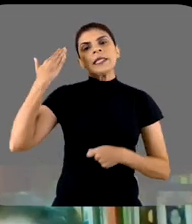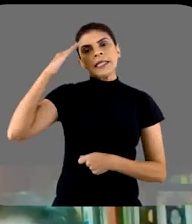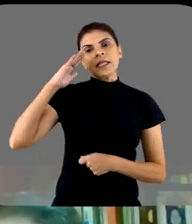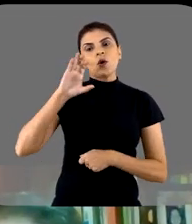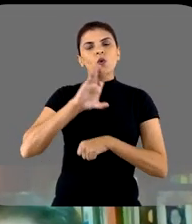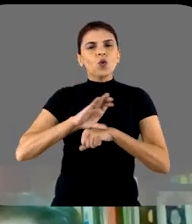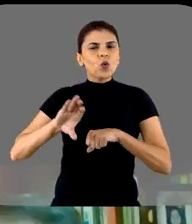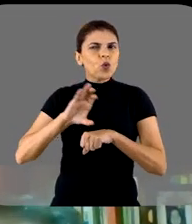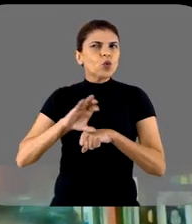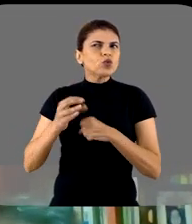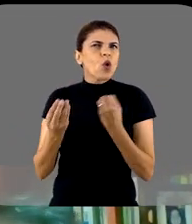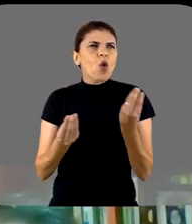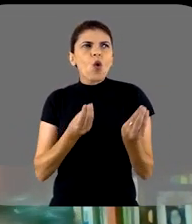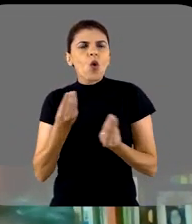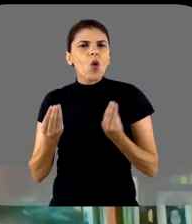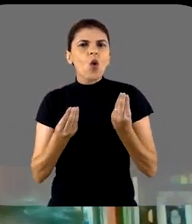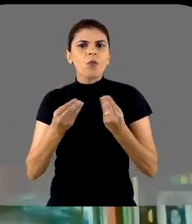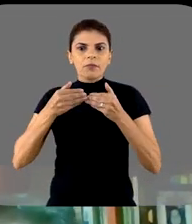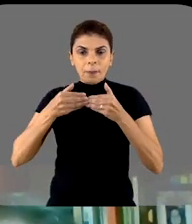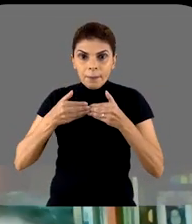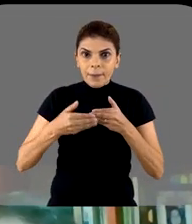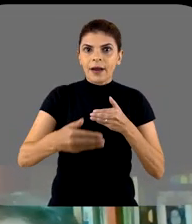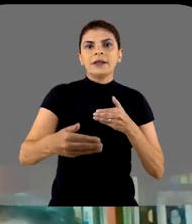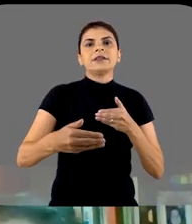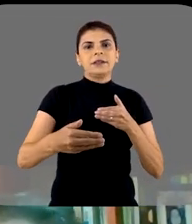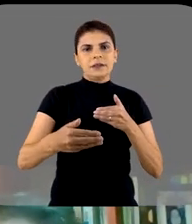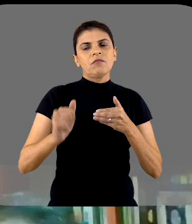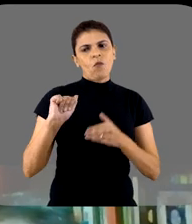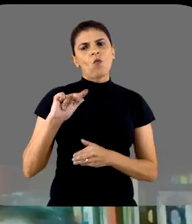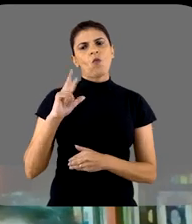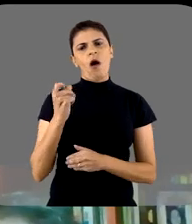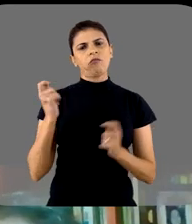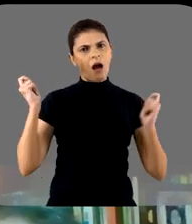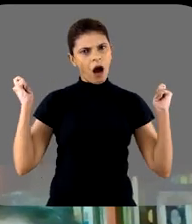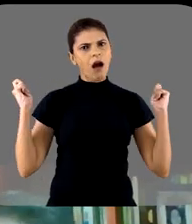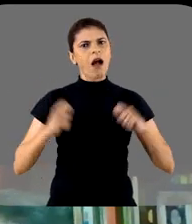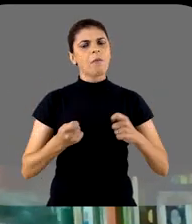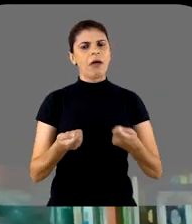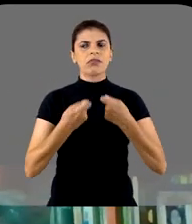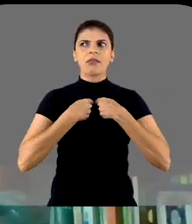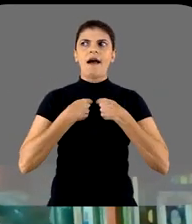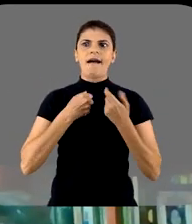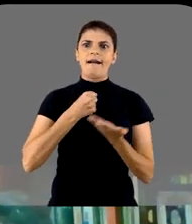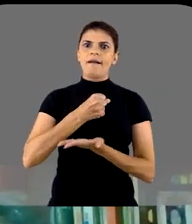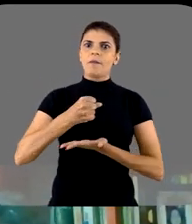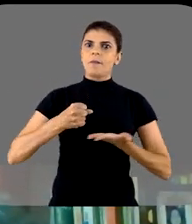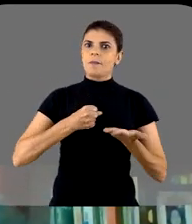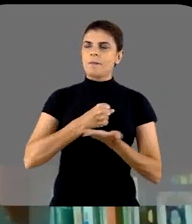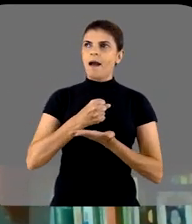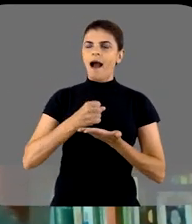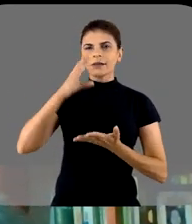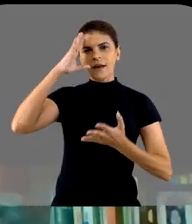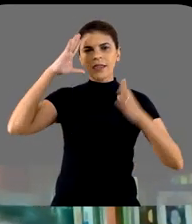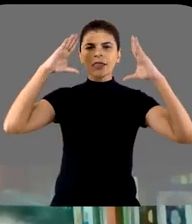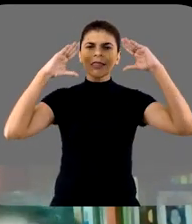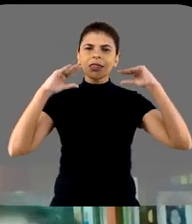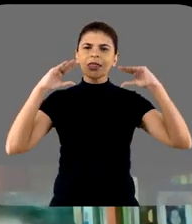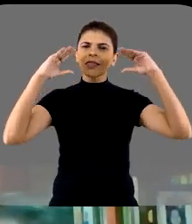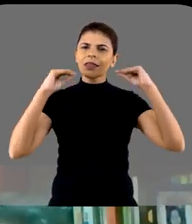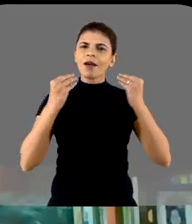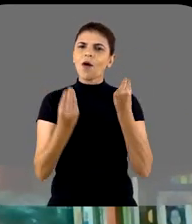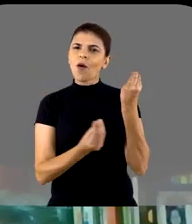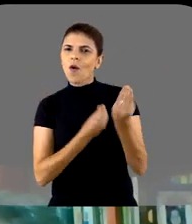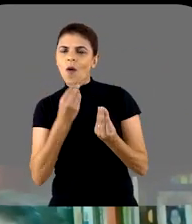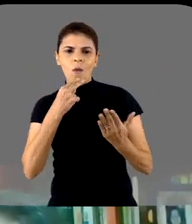como um ponto de partida. Eu acho que ele foi capaz de te oferecer um certo embasamento,